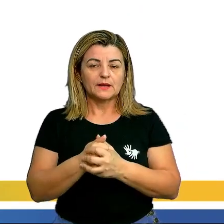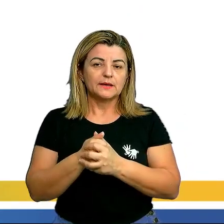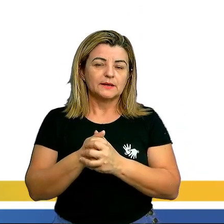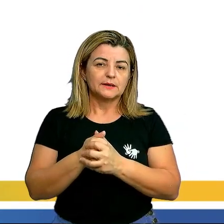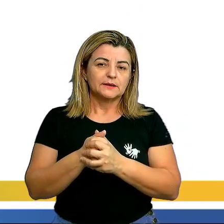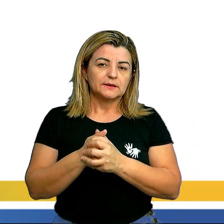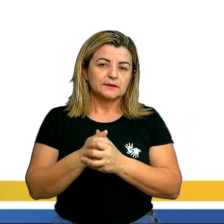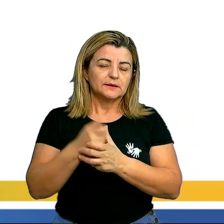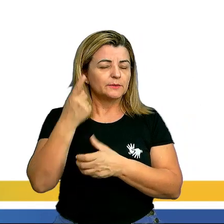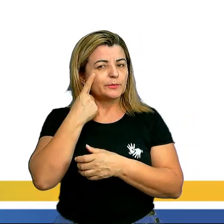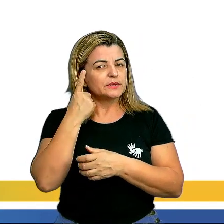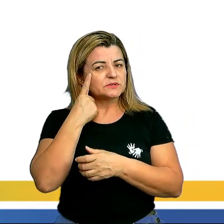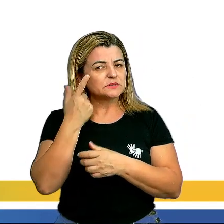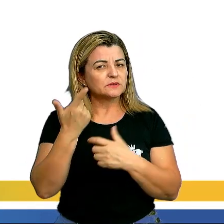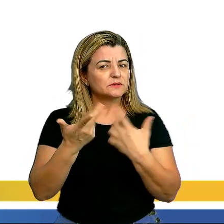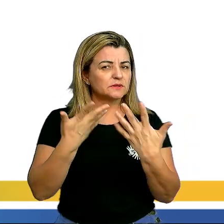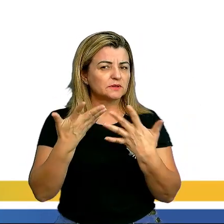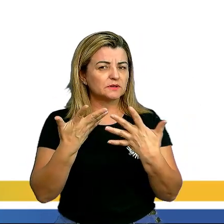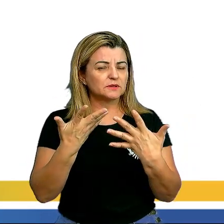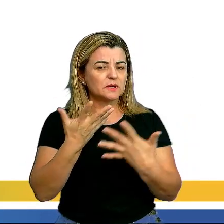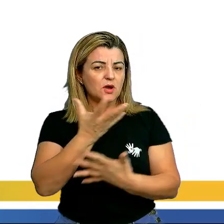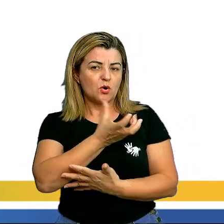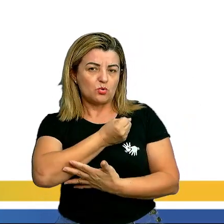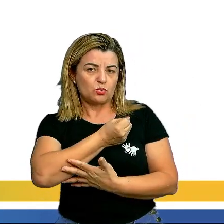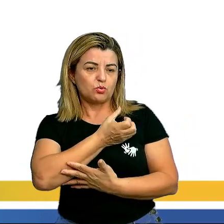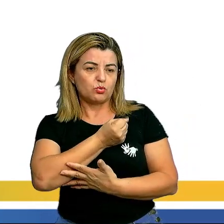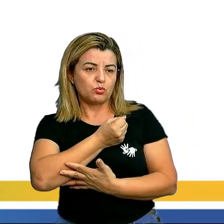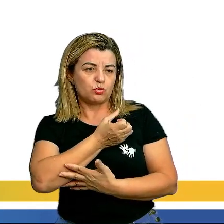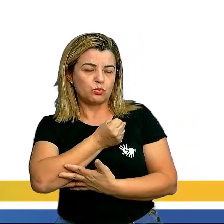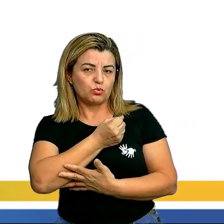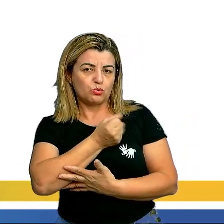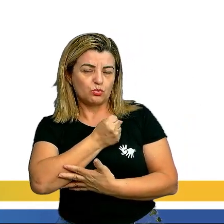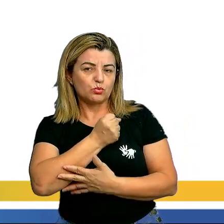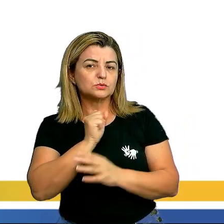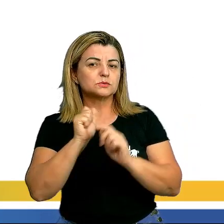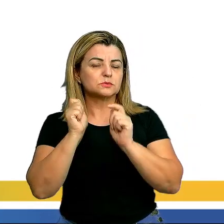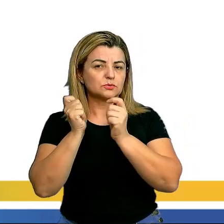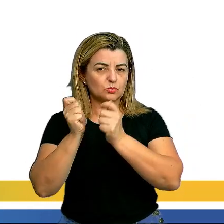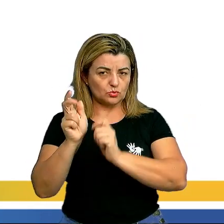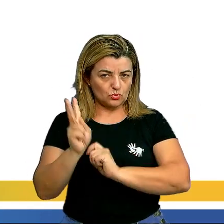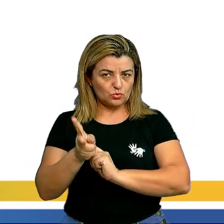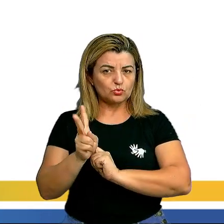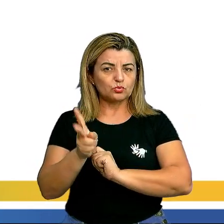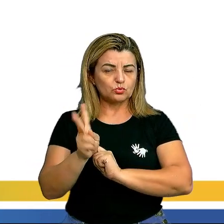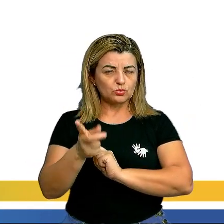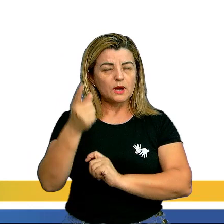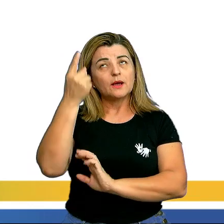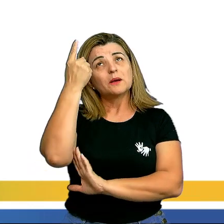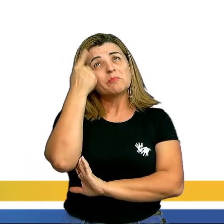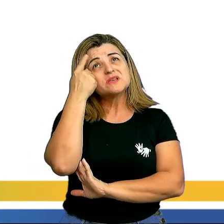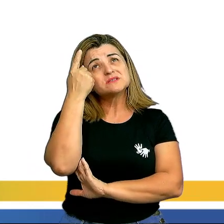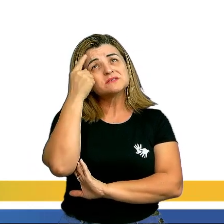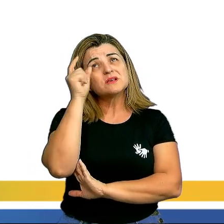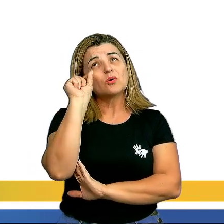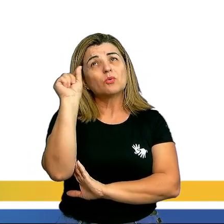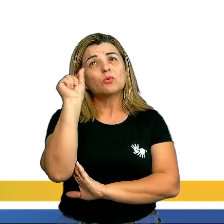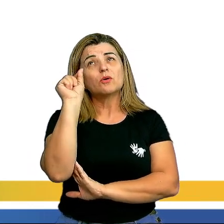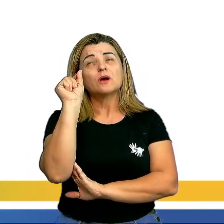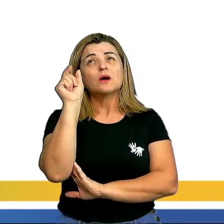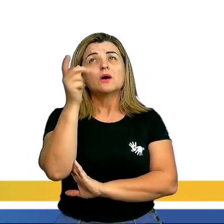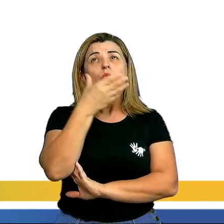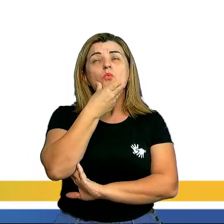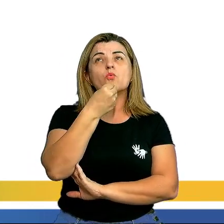Suponha que esse número se mantiveram. E imagine que um